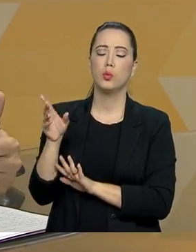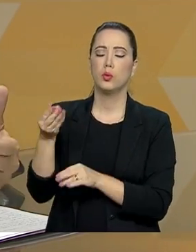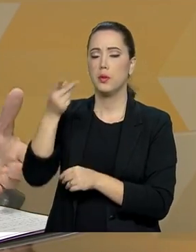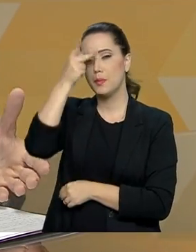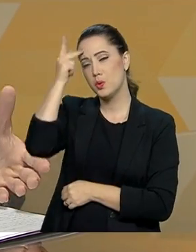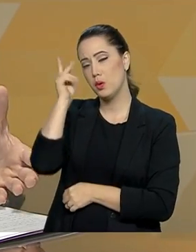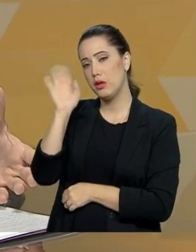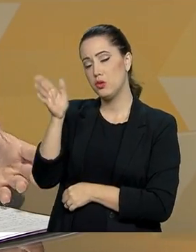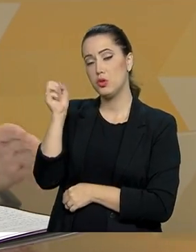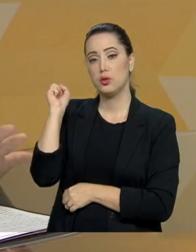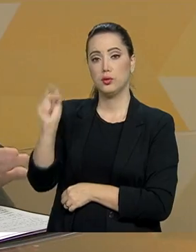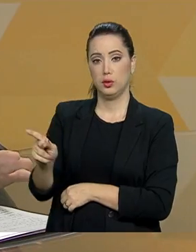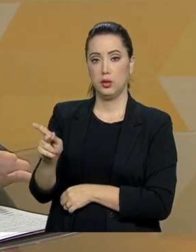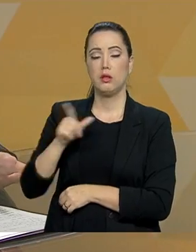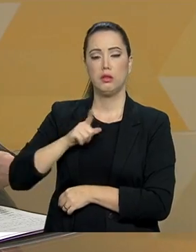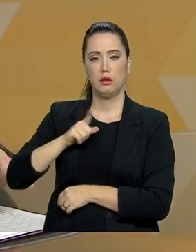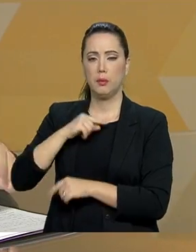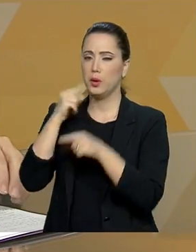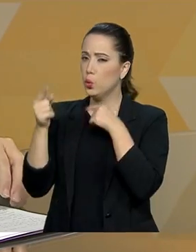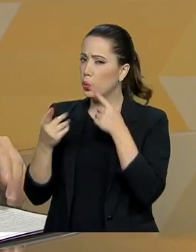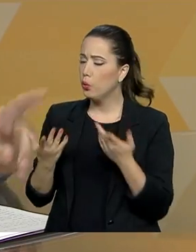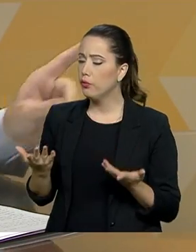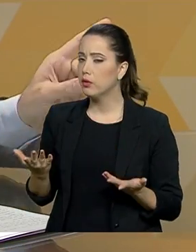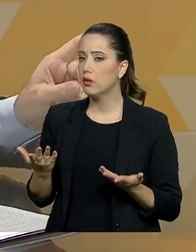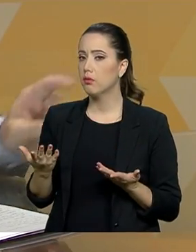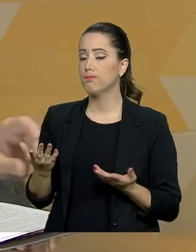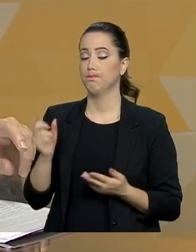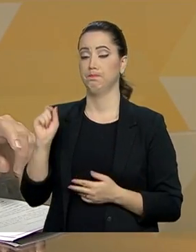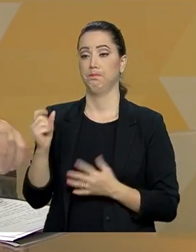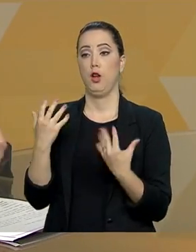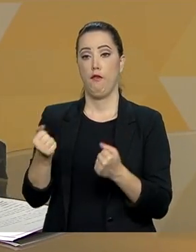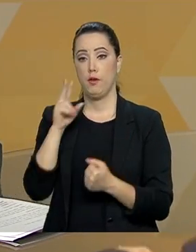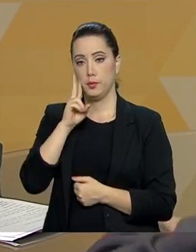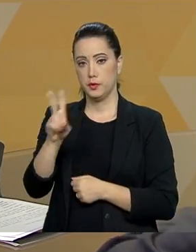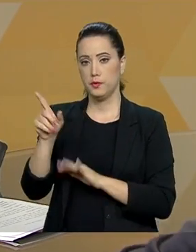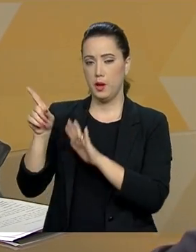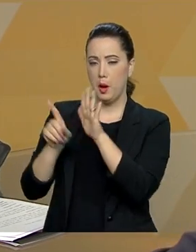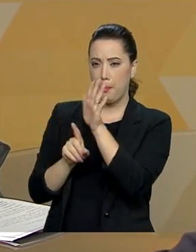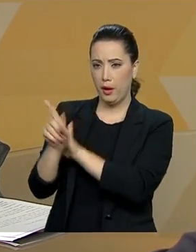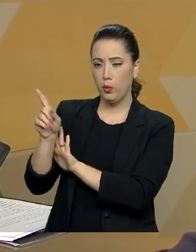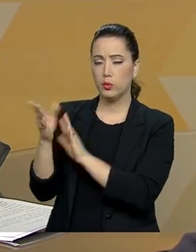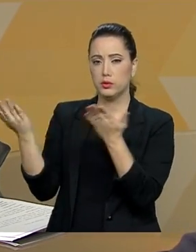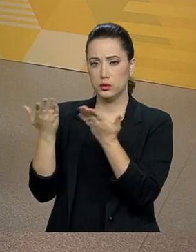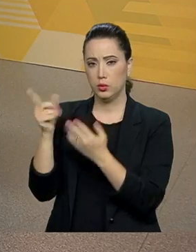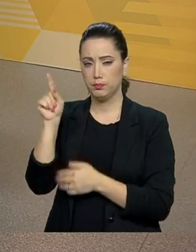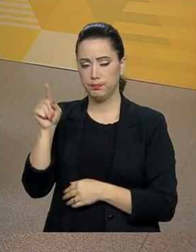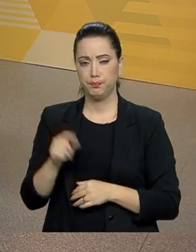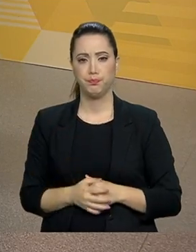E quem já está aposentado também tem dúvida, secretário. Vamos ver a pergunta sobre essa questão.